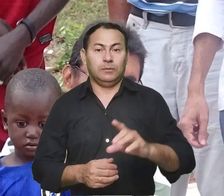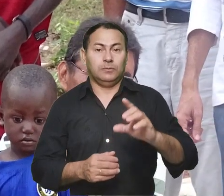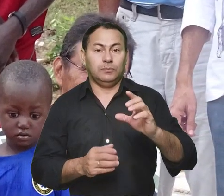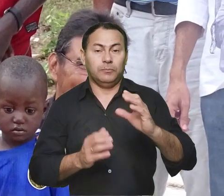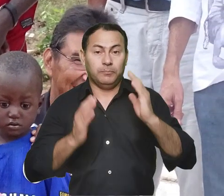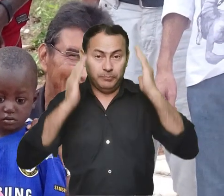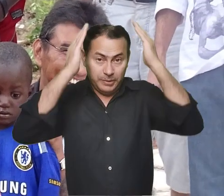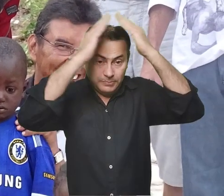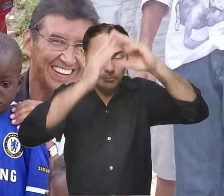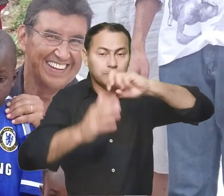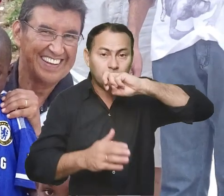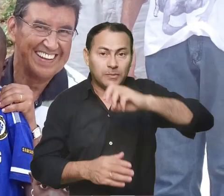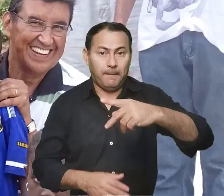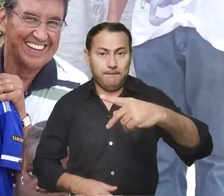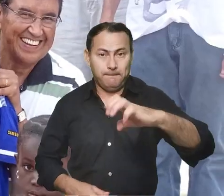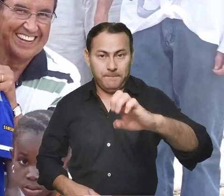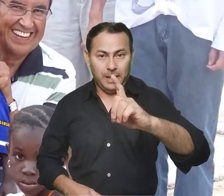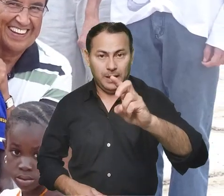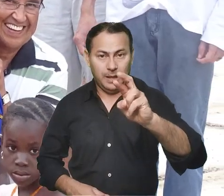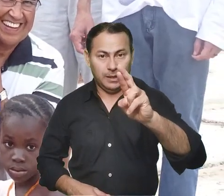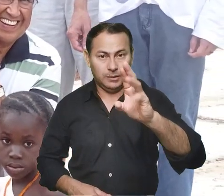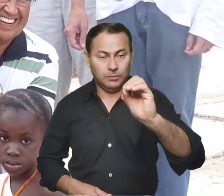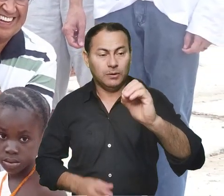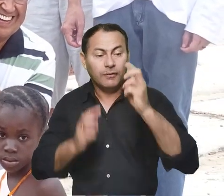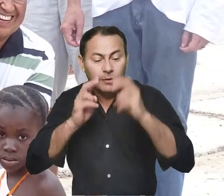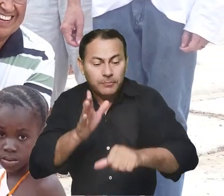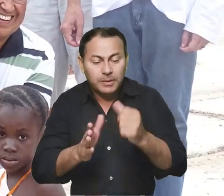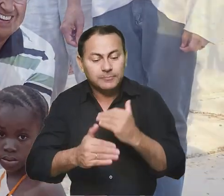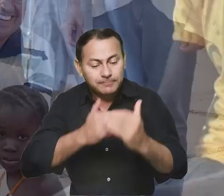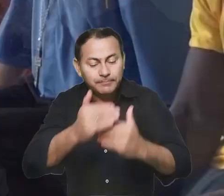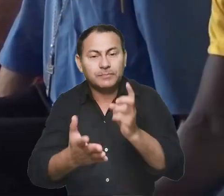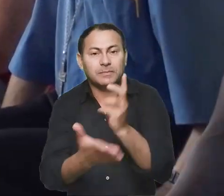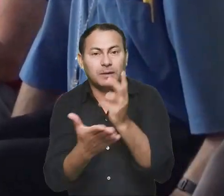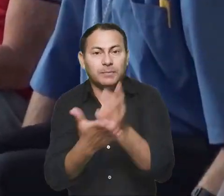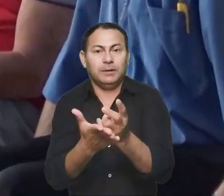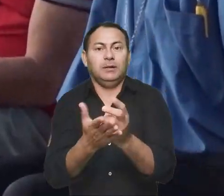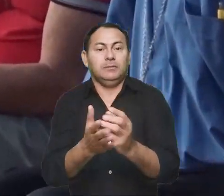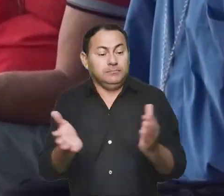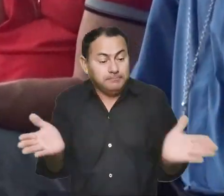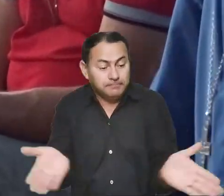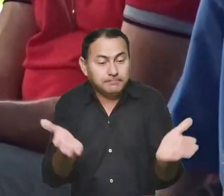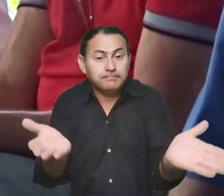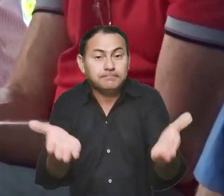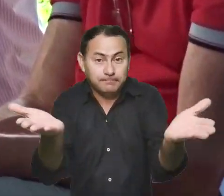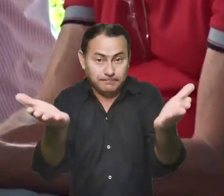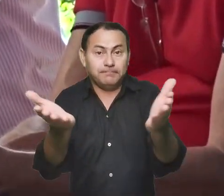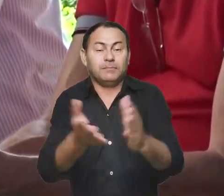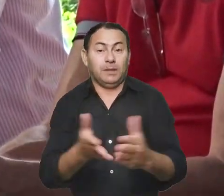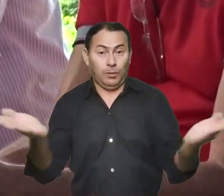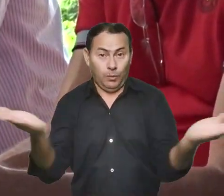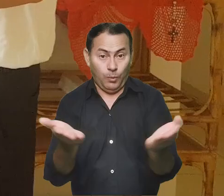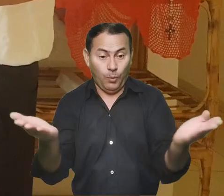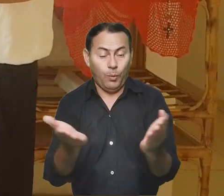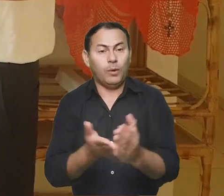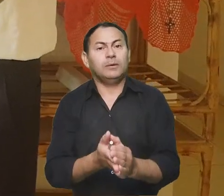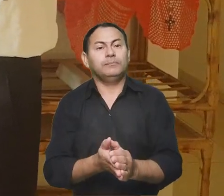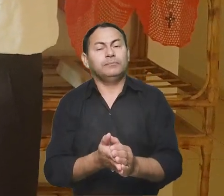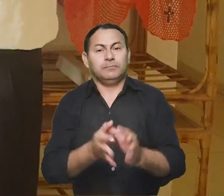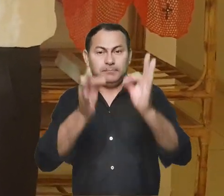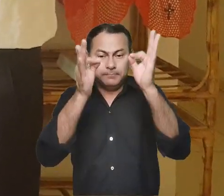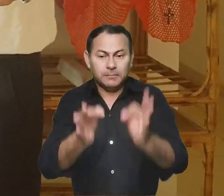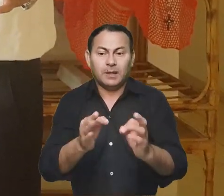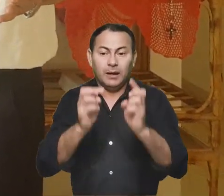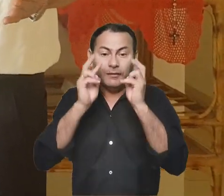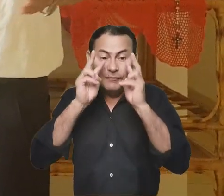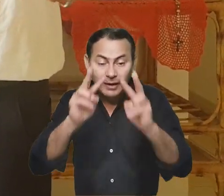Dom Pedro viu essa missão dar os primeiros passos e sempre foi um grande incentivador. Hoje, ele